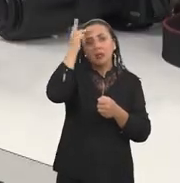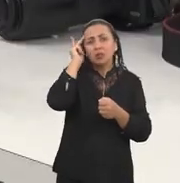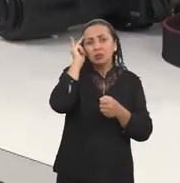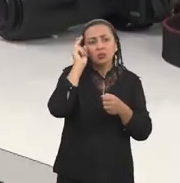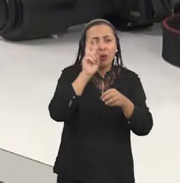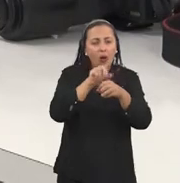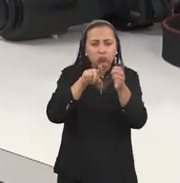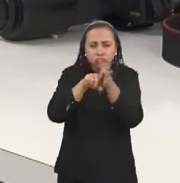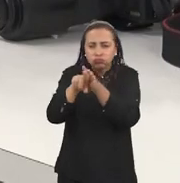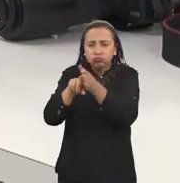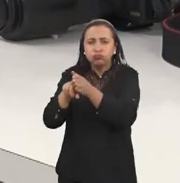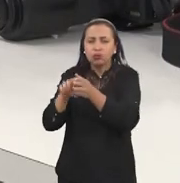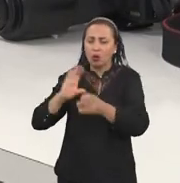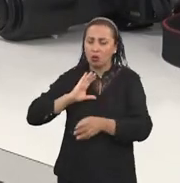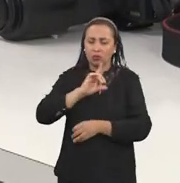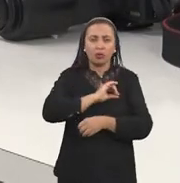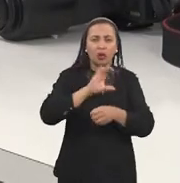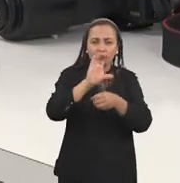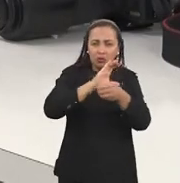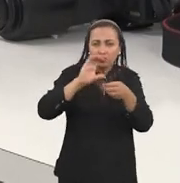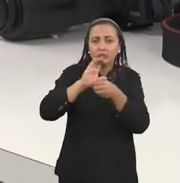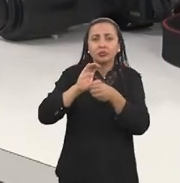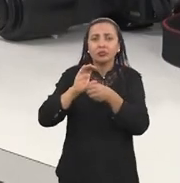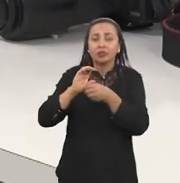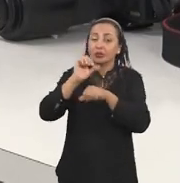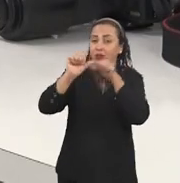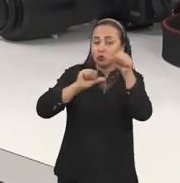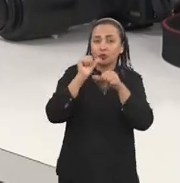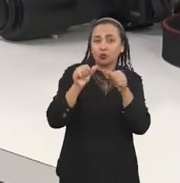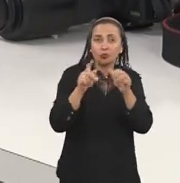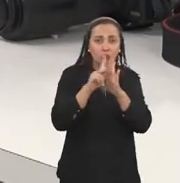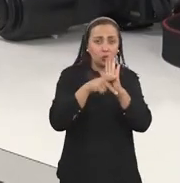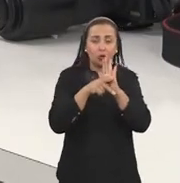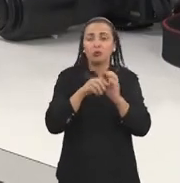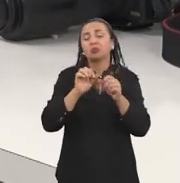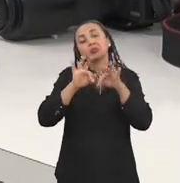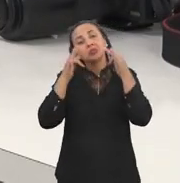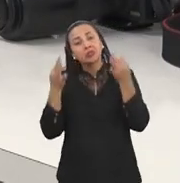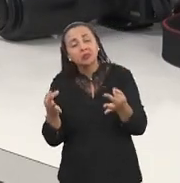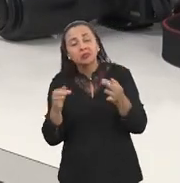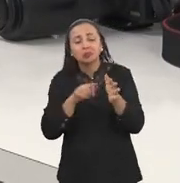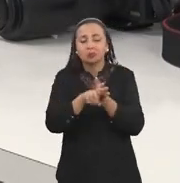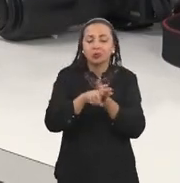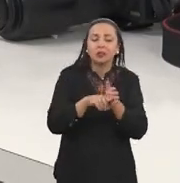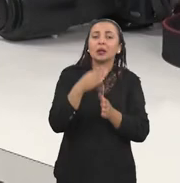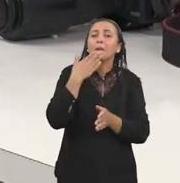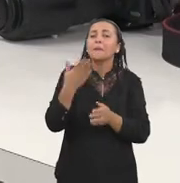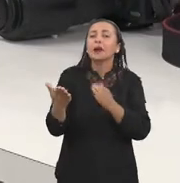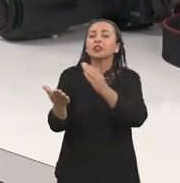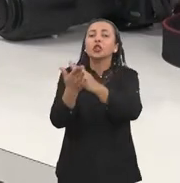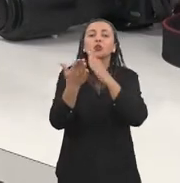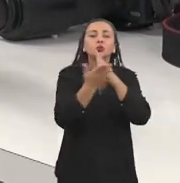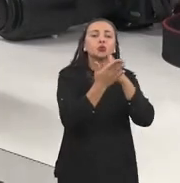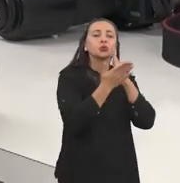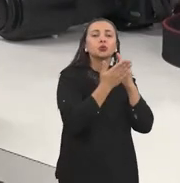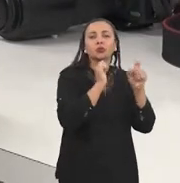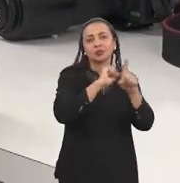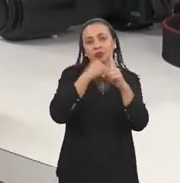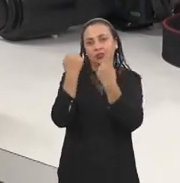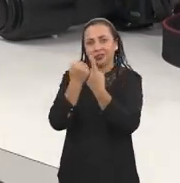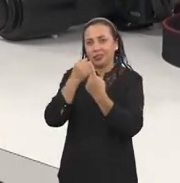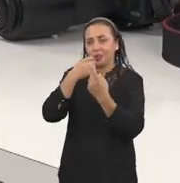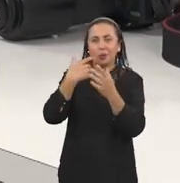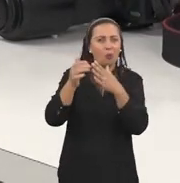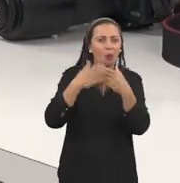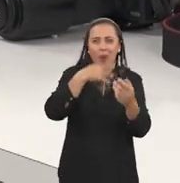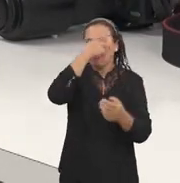um pesquisador. Então, o pesquisador desenvolve um protocolo relativamente simples de pesquisa e ele pede ajuda à sociedade.